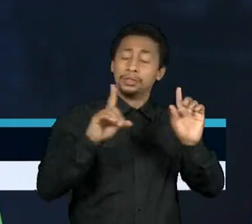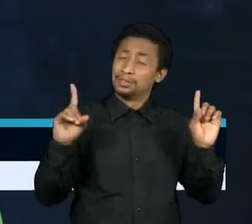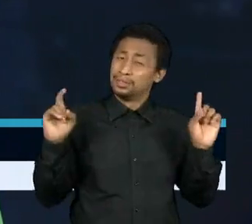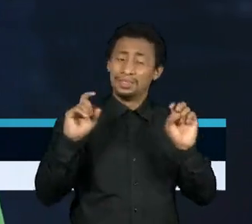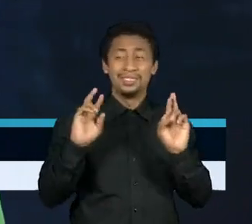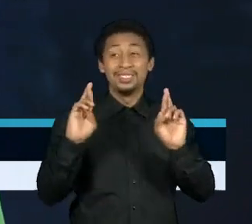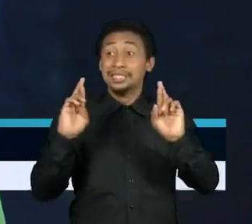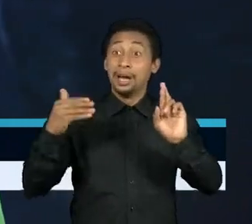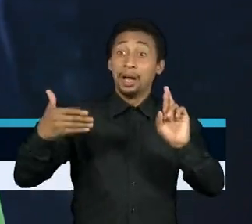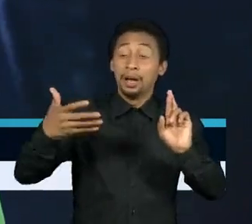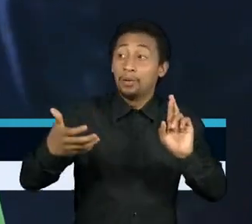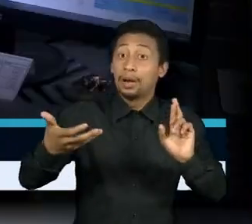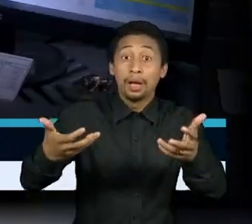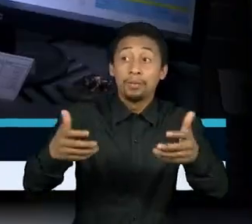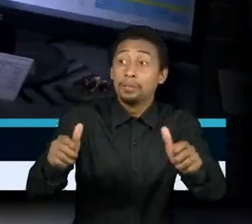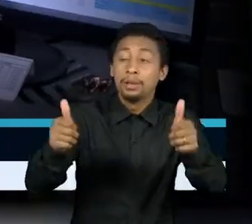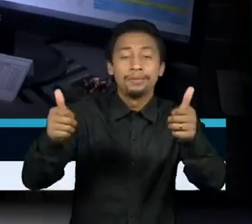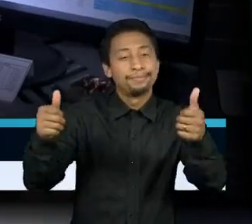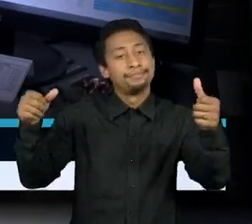deseja dias melhores.